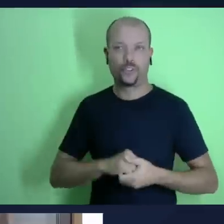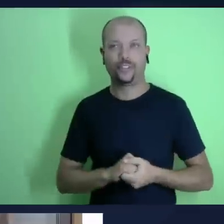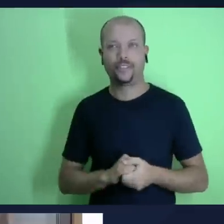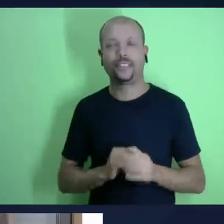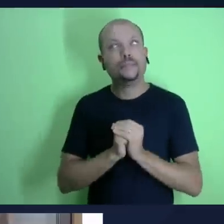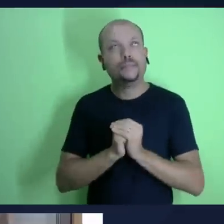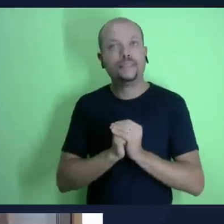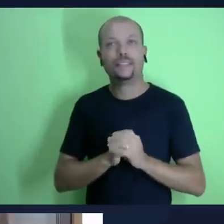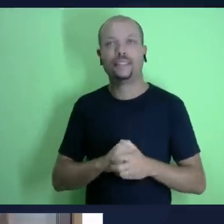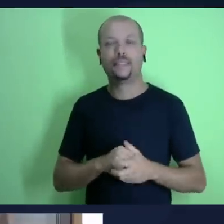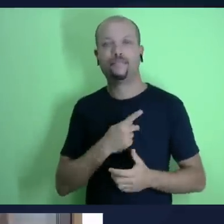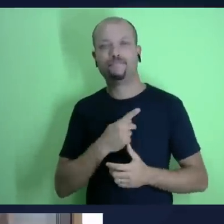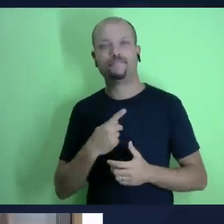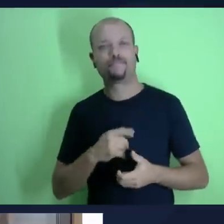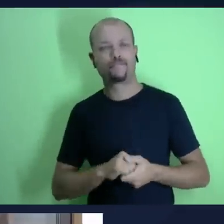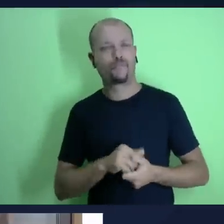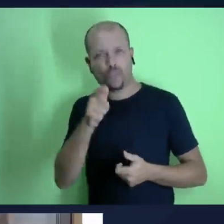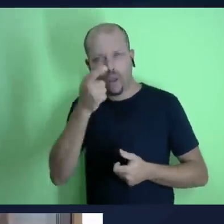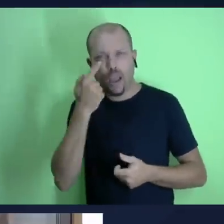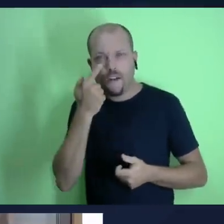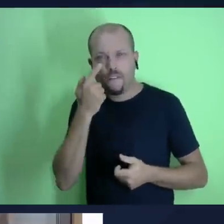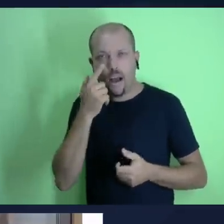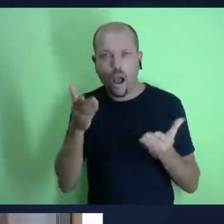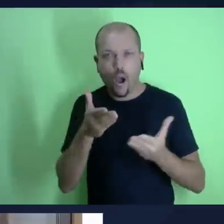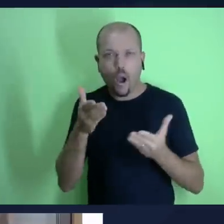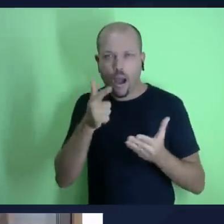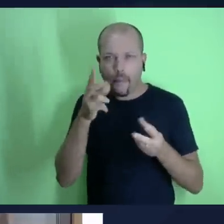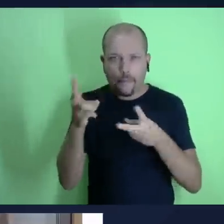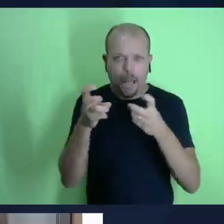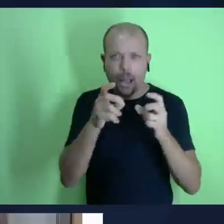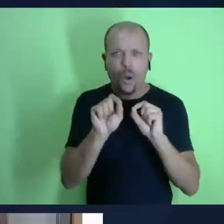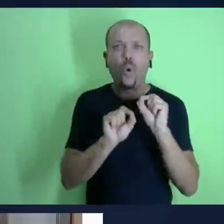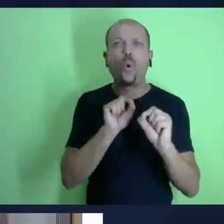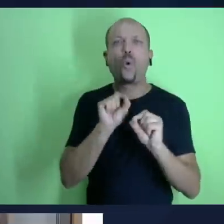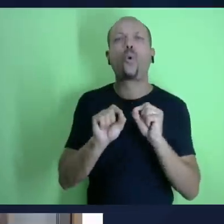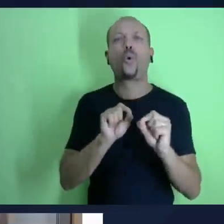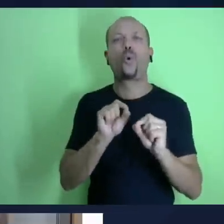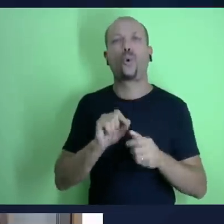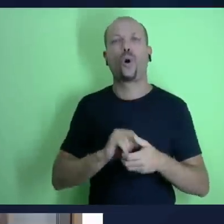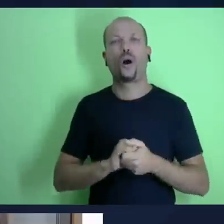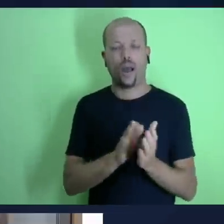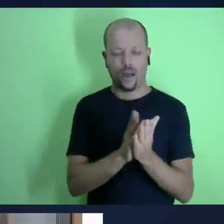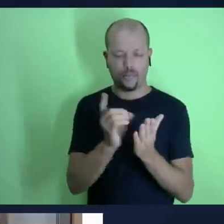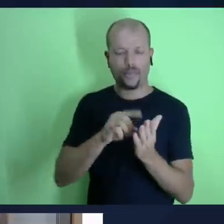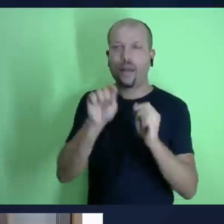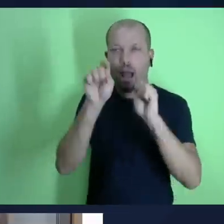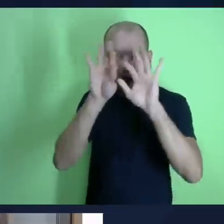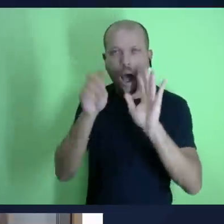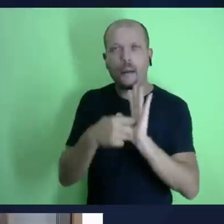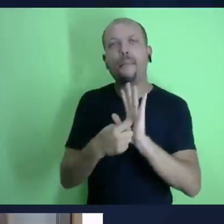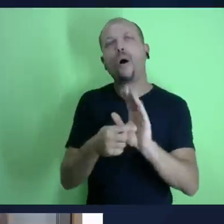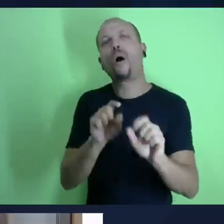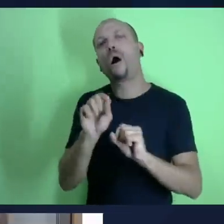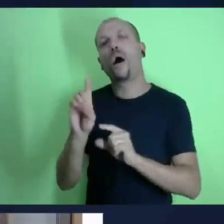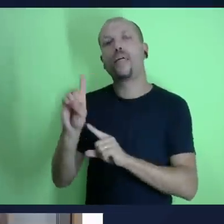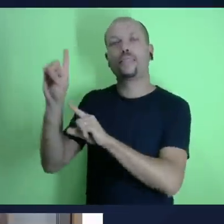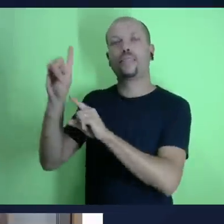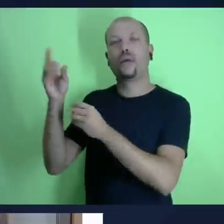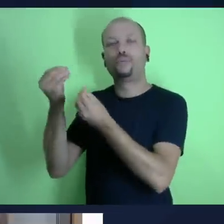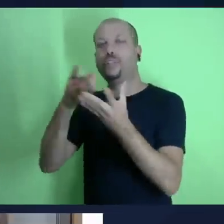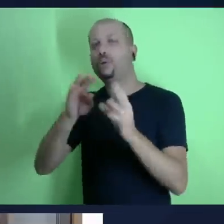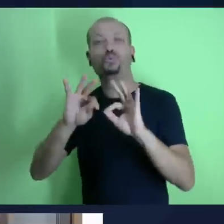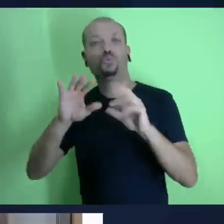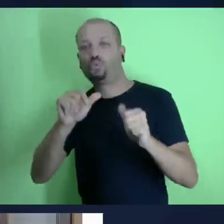tinha a pessoa de cristo para quem para a humanidade joão três dezesseis você conhece o verso porque deus